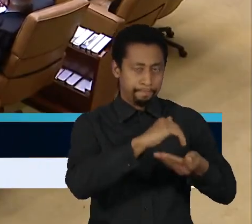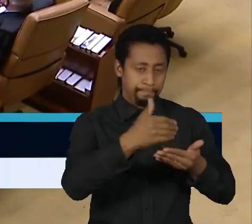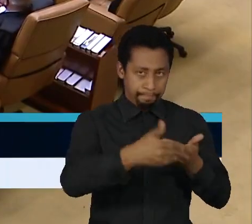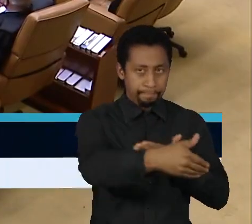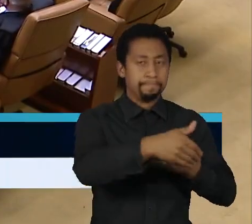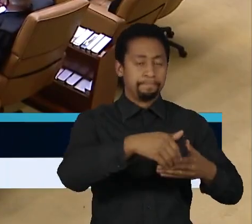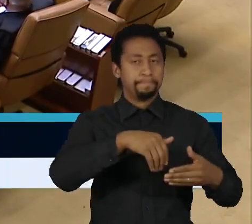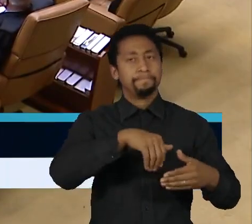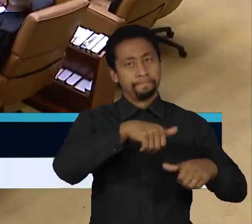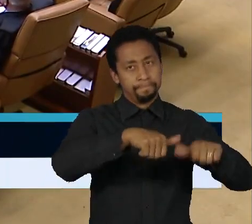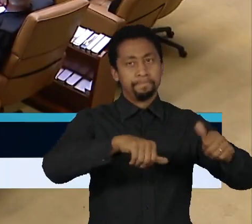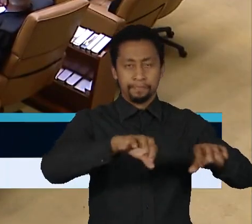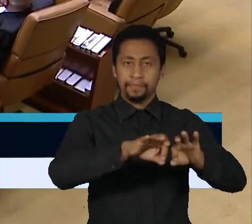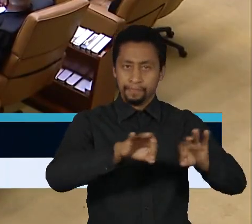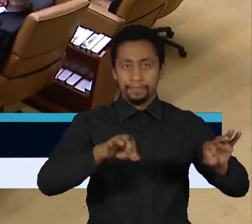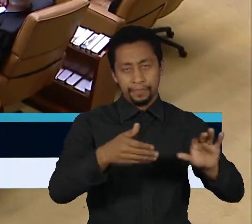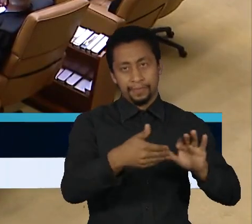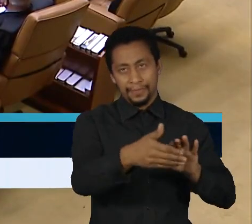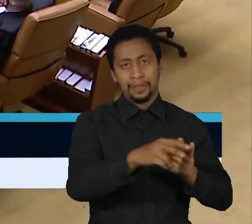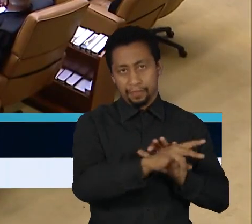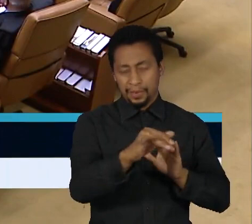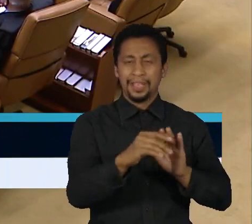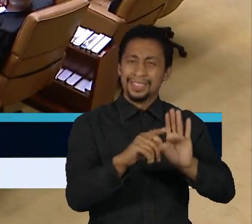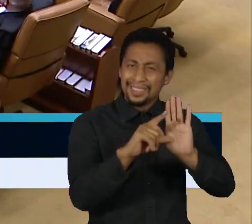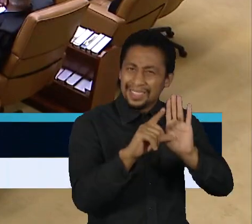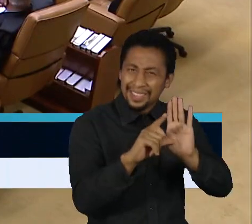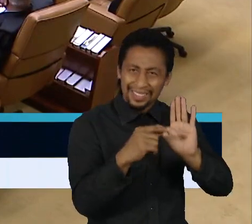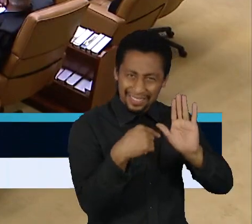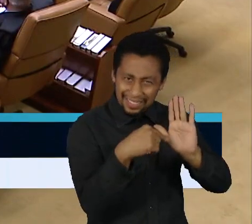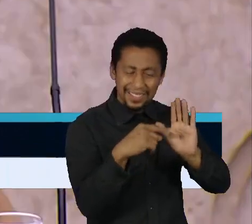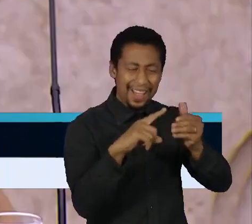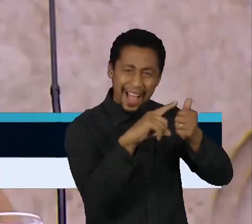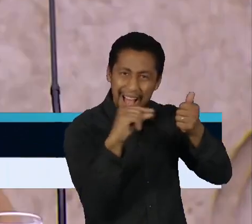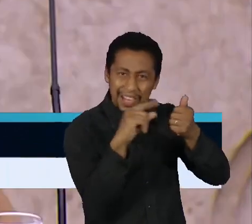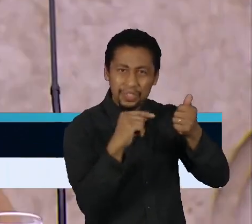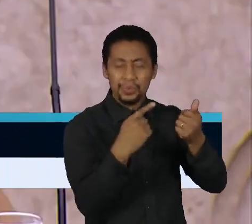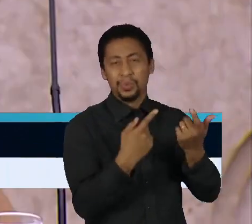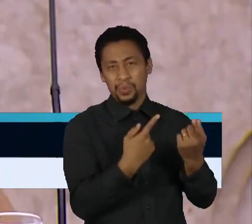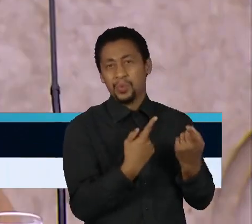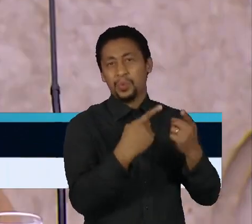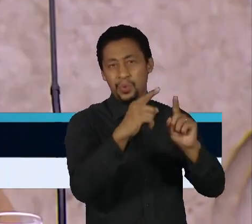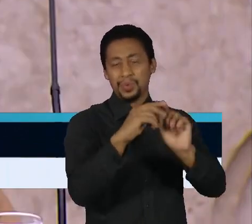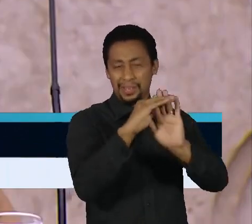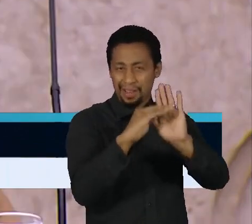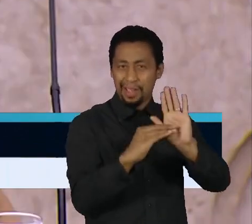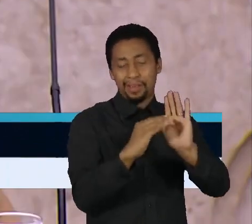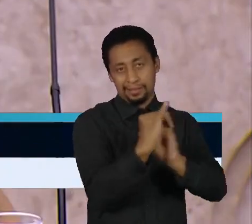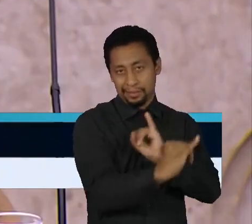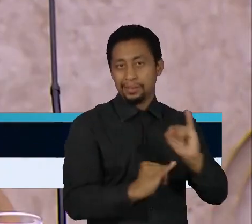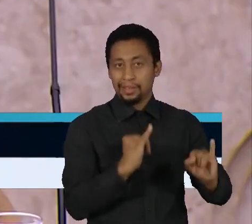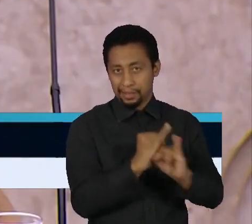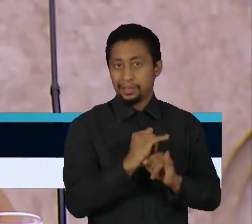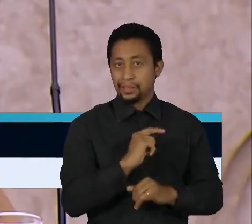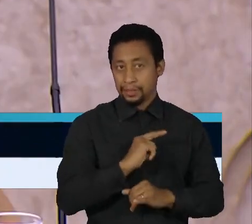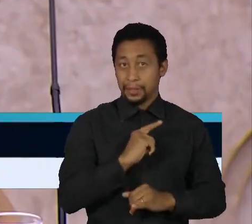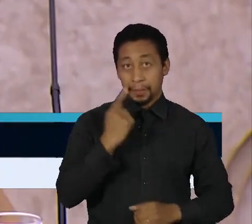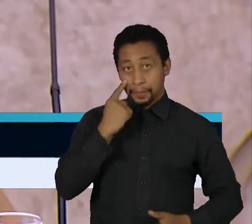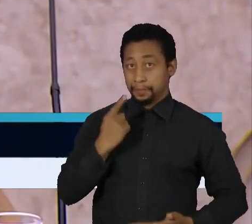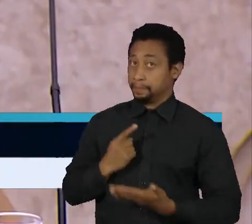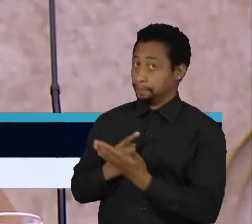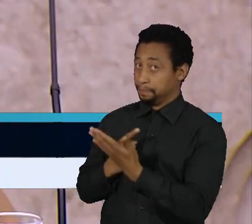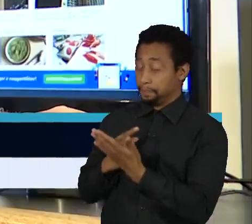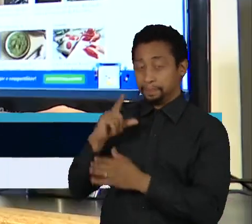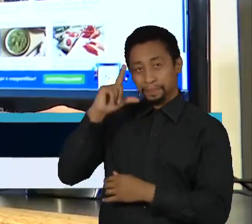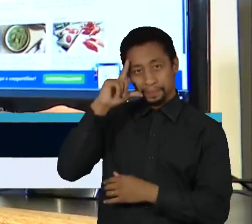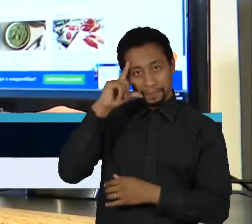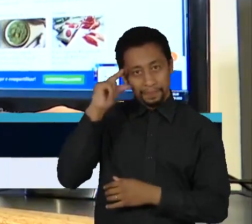deles questionam a legalidade de artigos do marco civil da internet. Uma dessas ações, sob relatoria da presidente da corte,